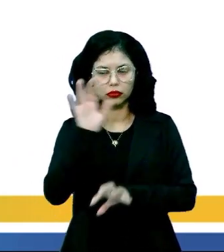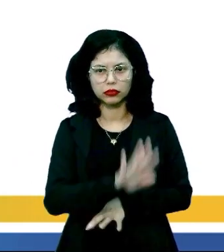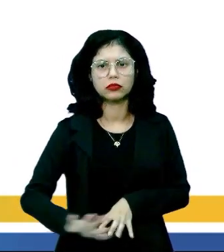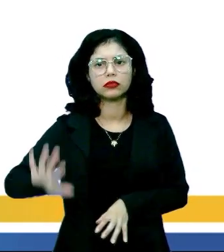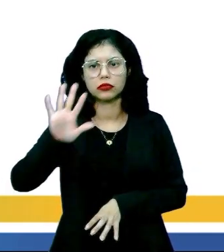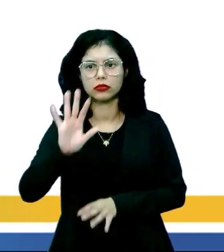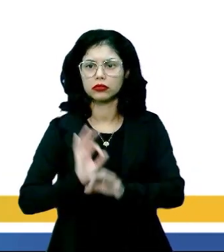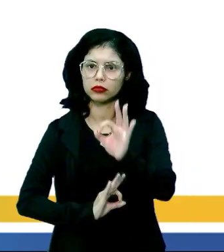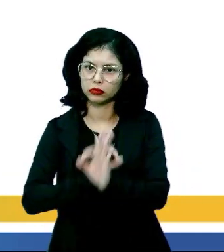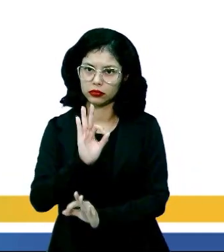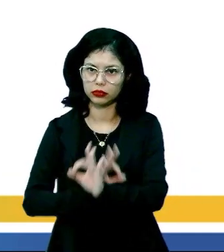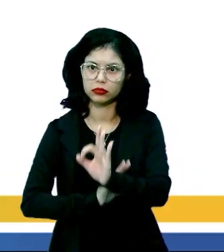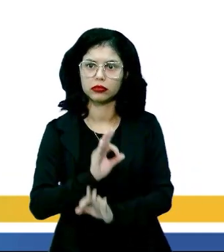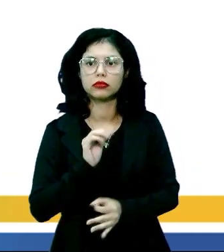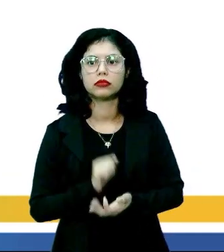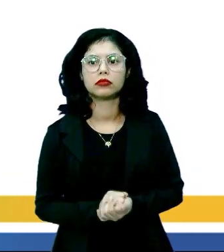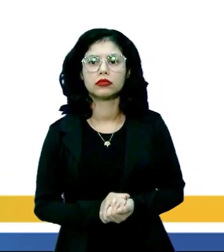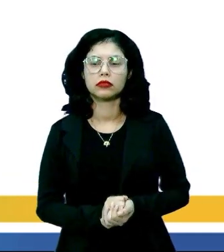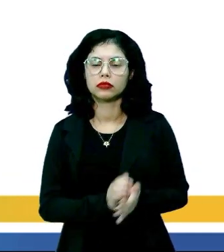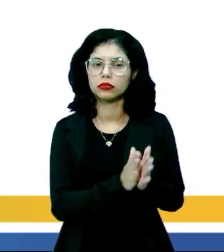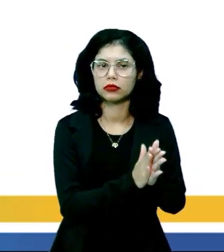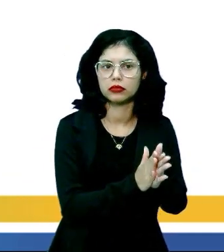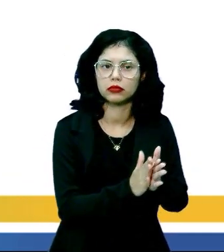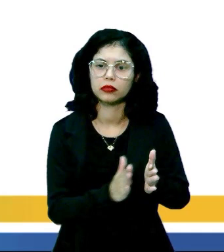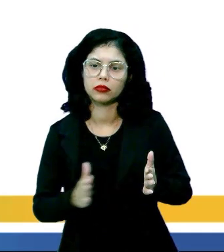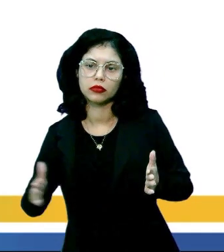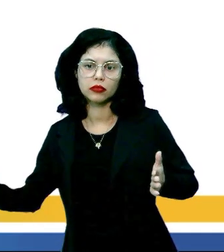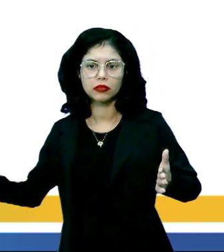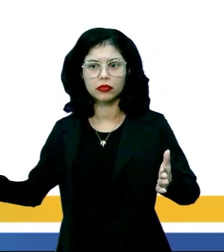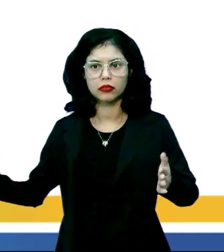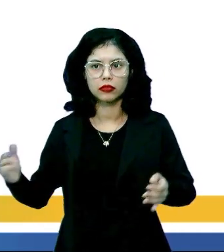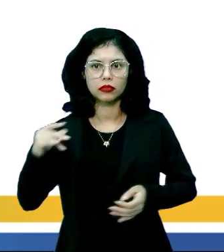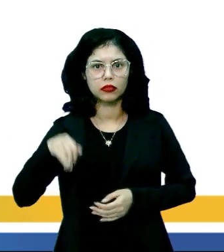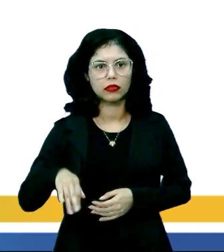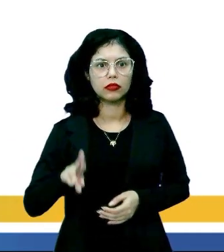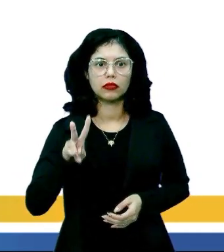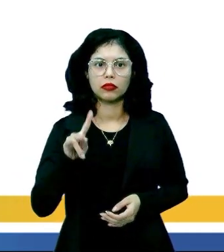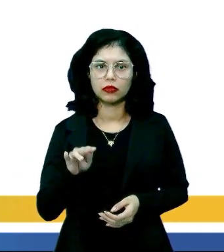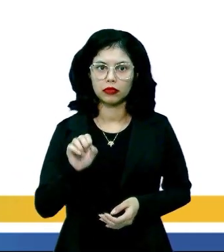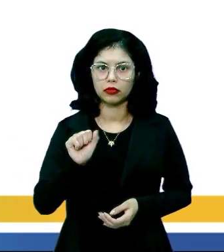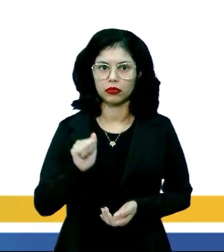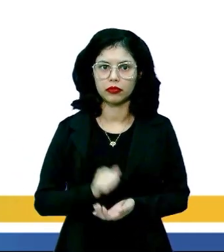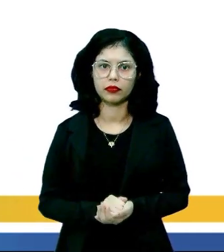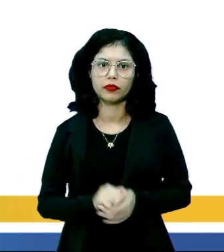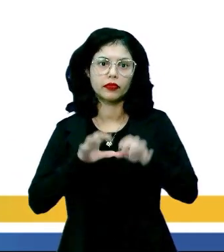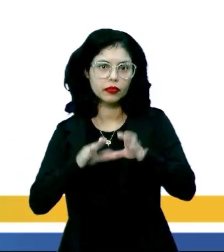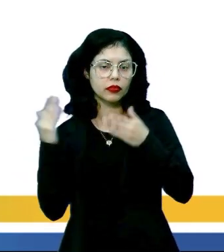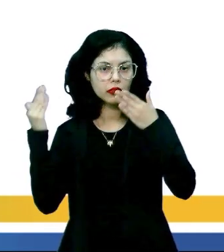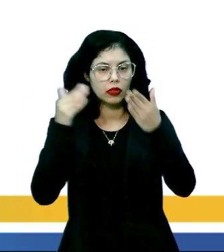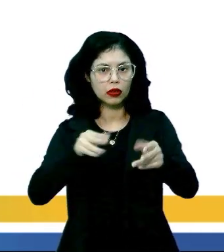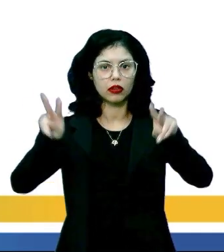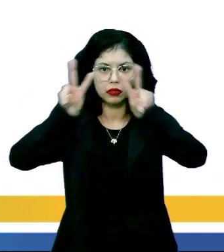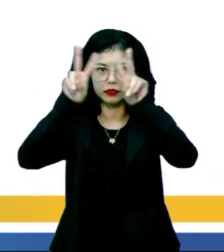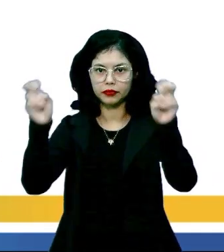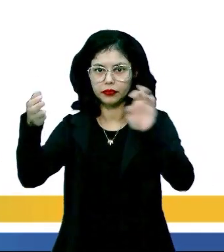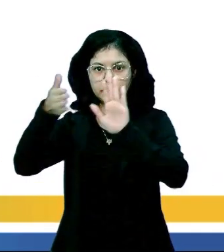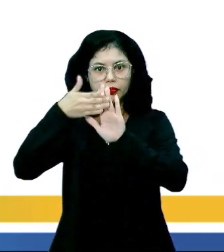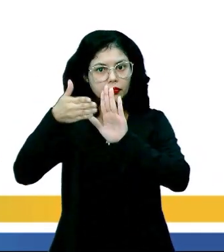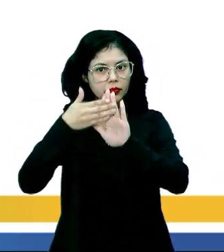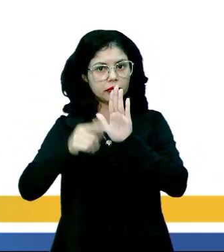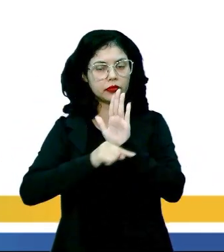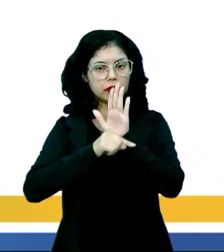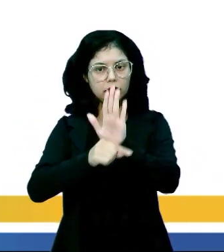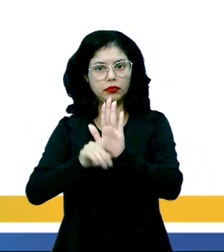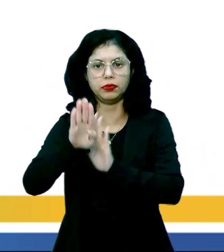Estes são, em geral, organizados de forma cronológica inversa, tendo como foco